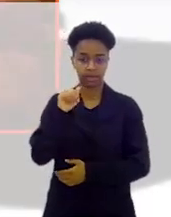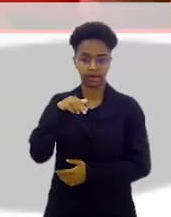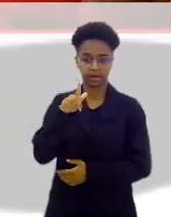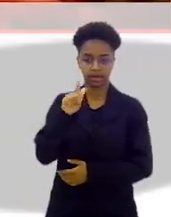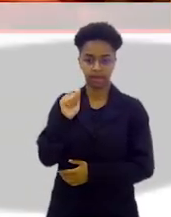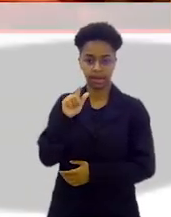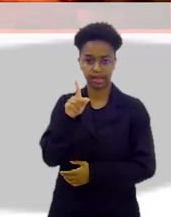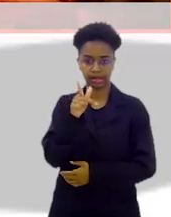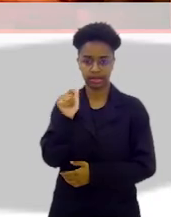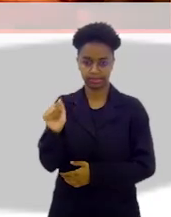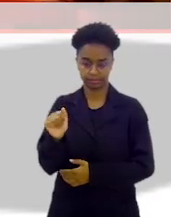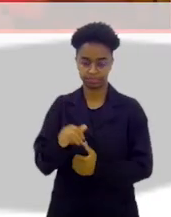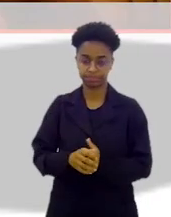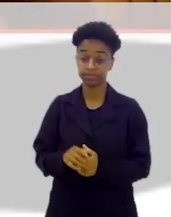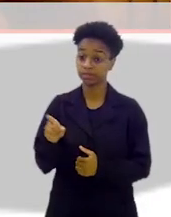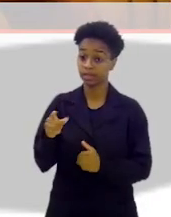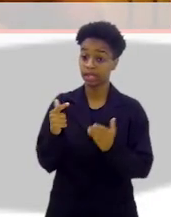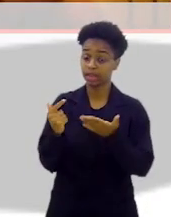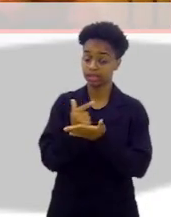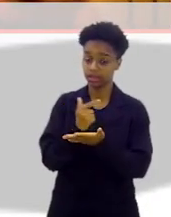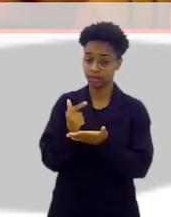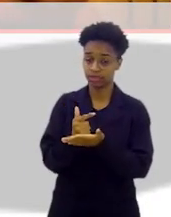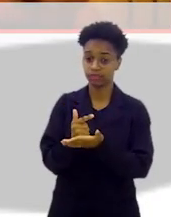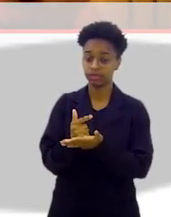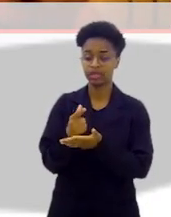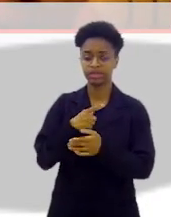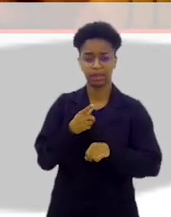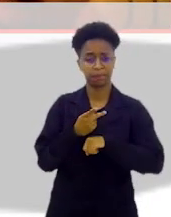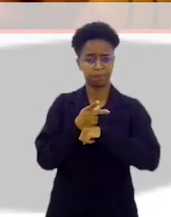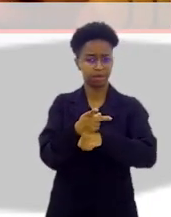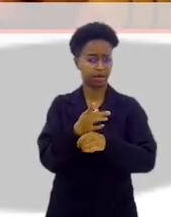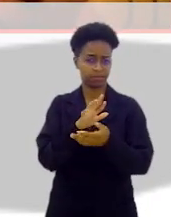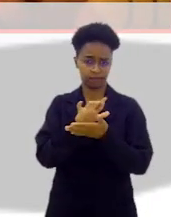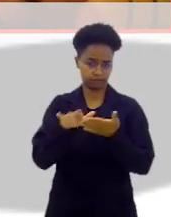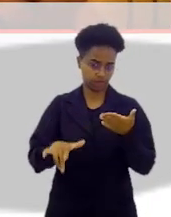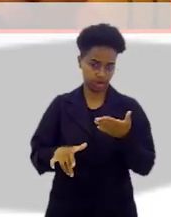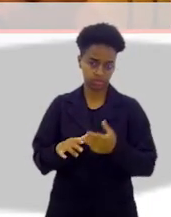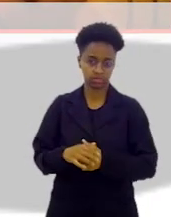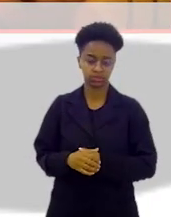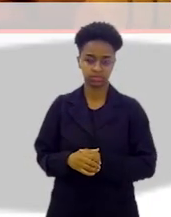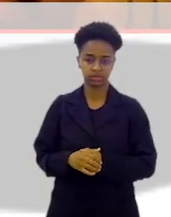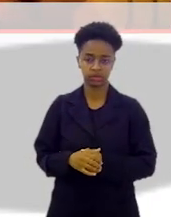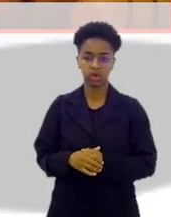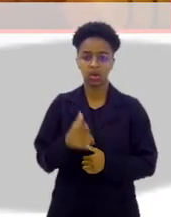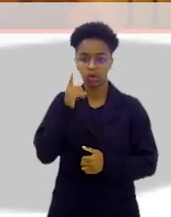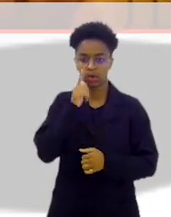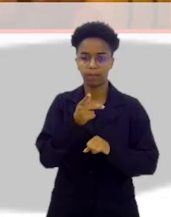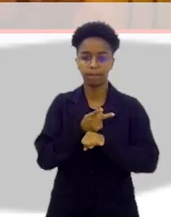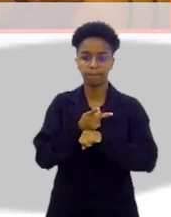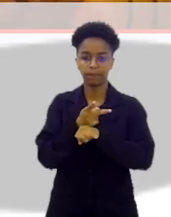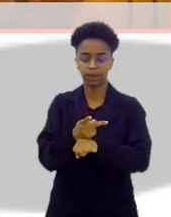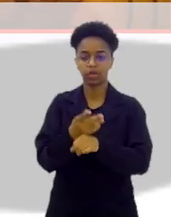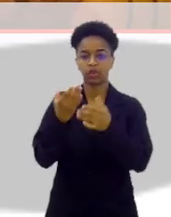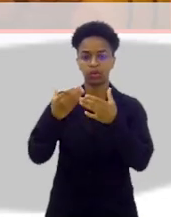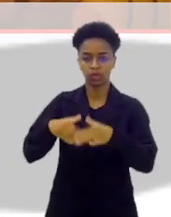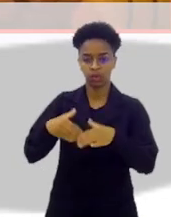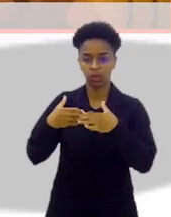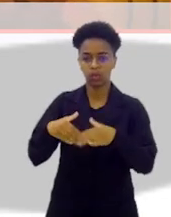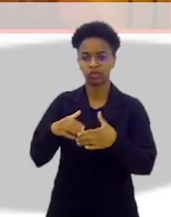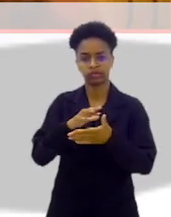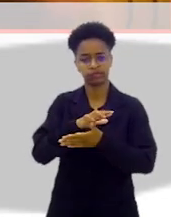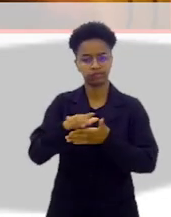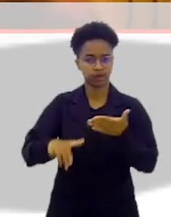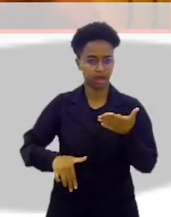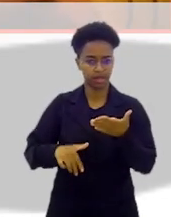orgulha muito. Cangalha. Esse livro recebeu vários prêmios. Sim. Ele foi premiado no concurso Mater